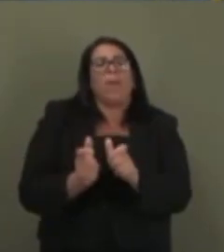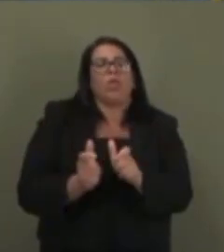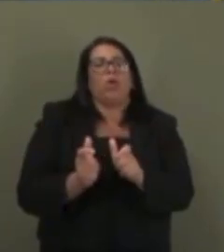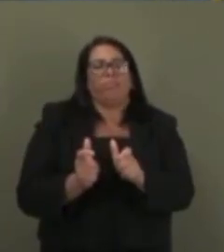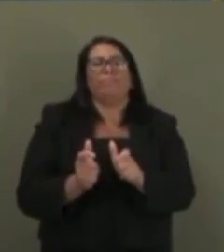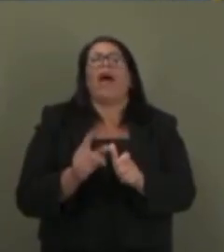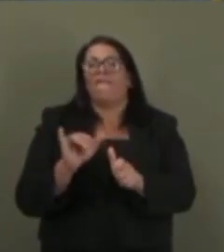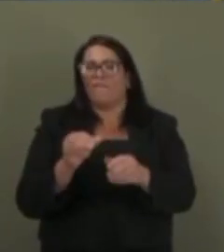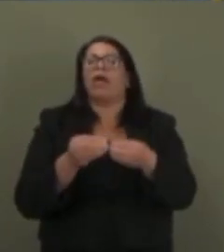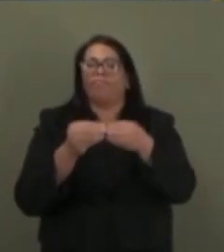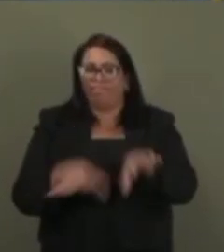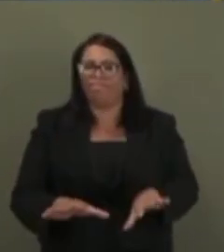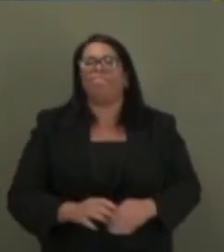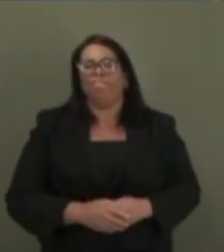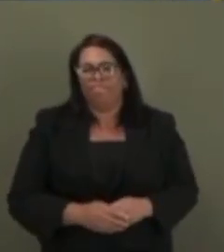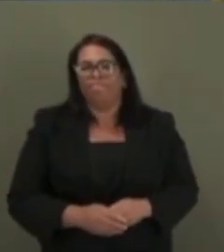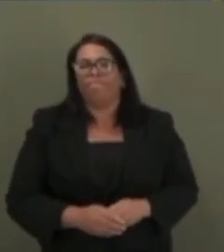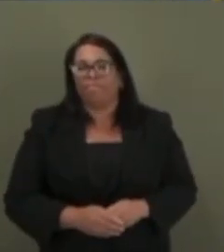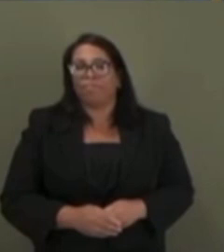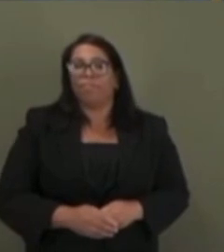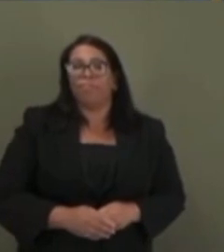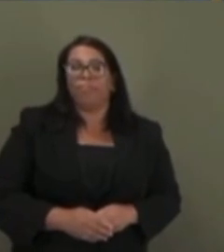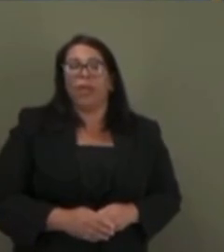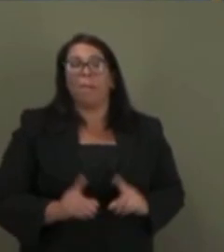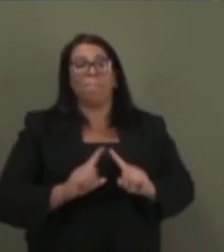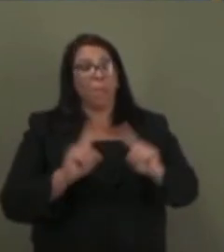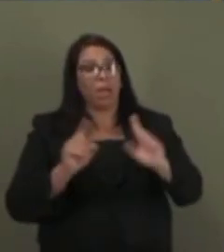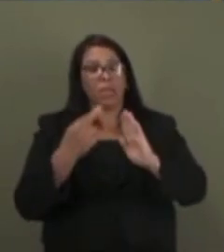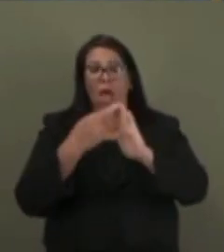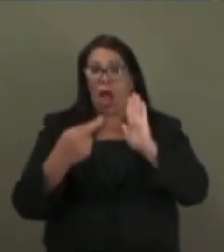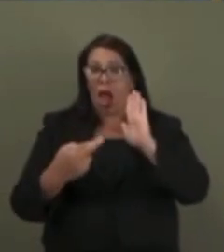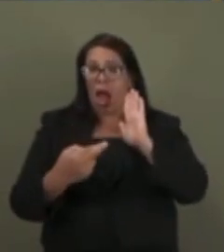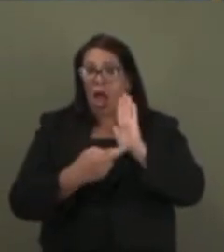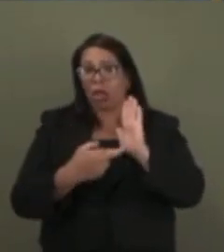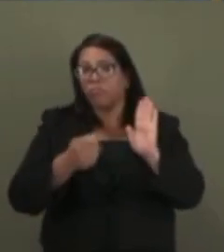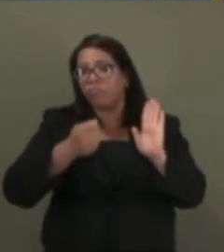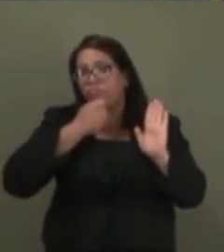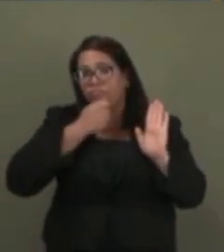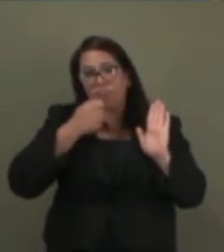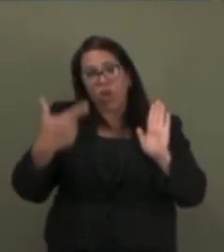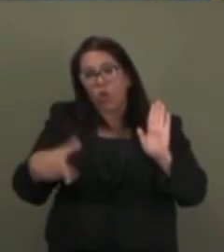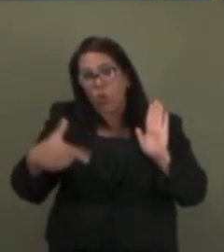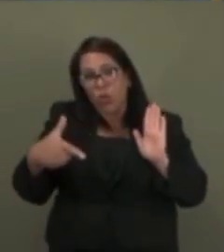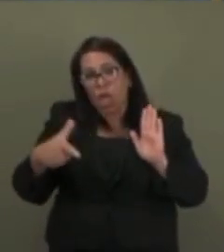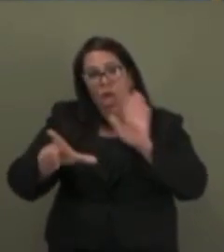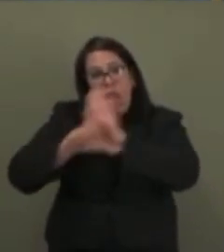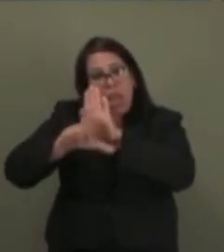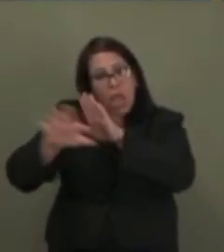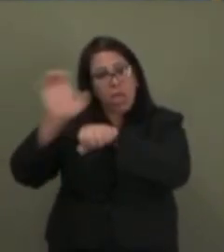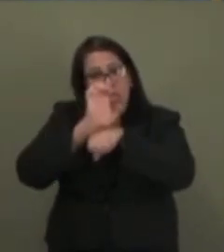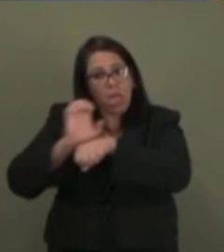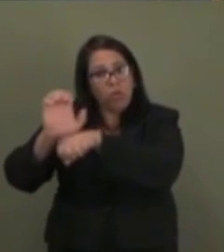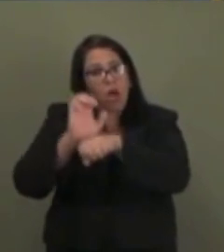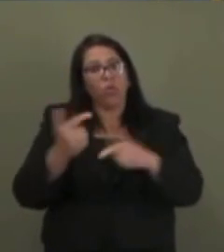país. Sendo que esses critérios que não são regulados por lei estadual, eles trazem